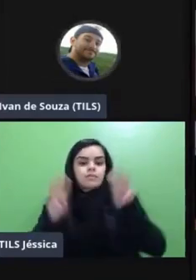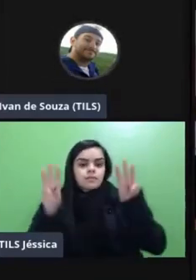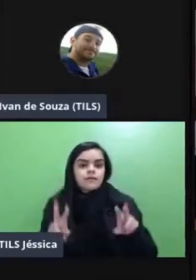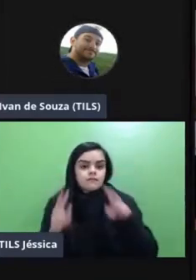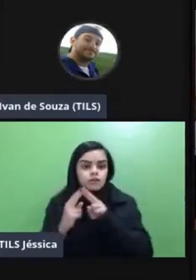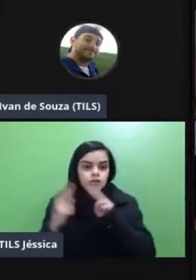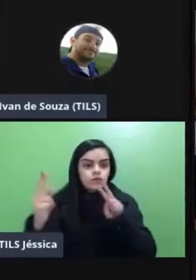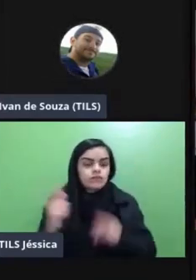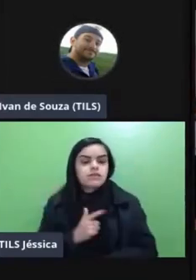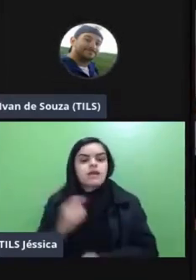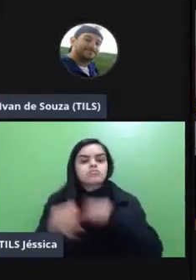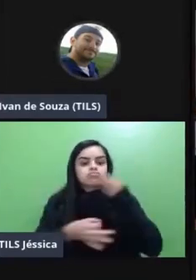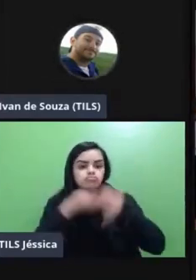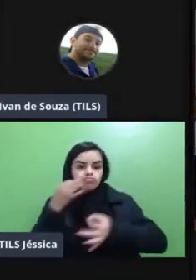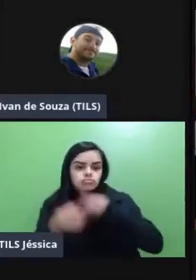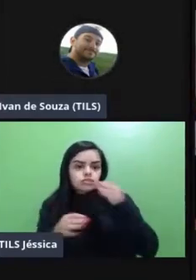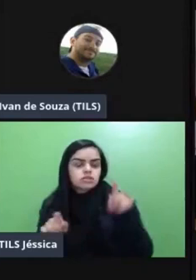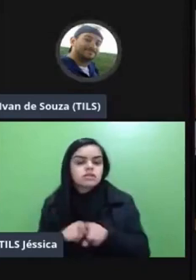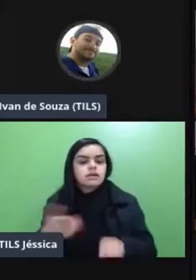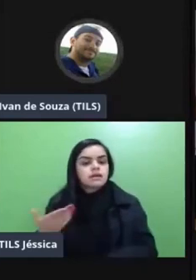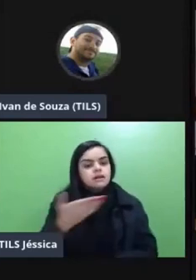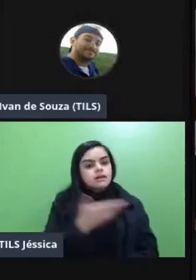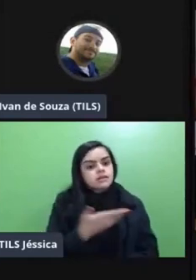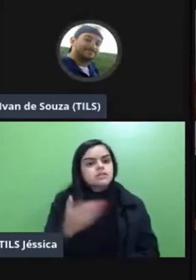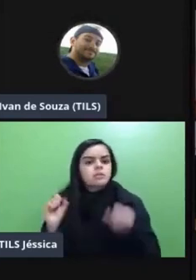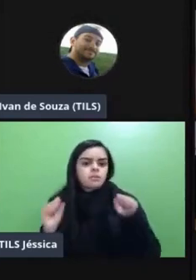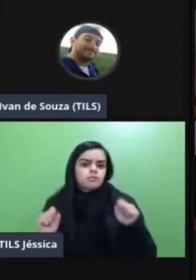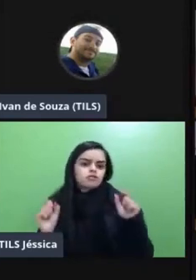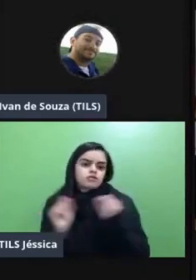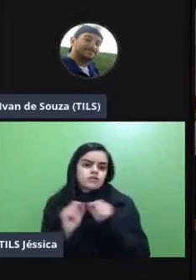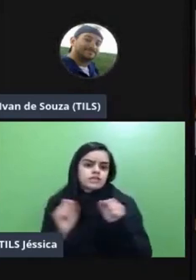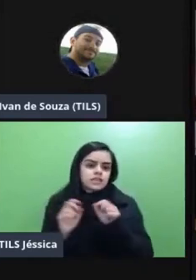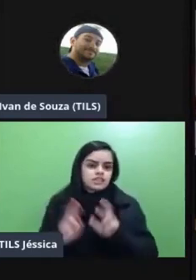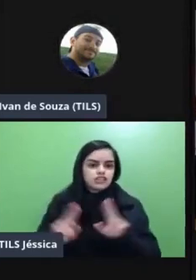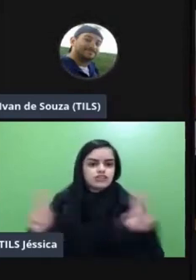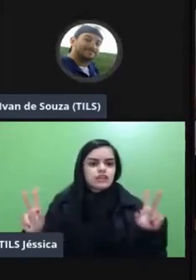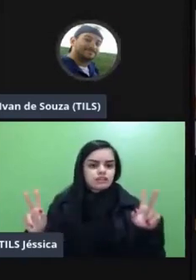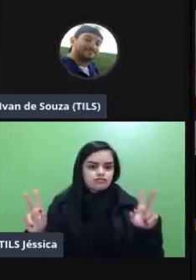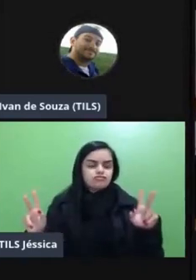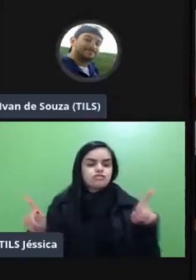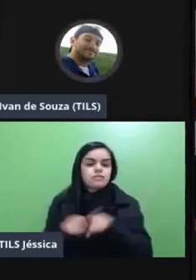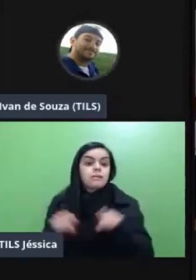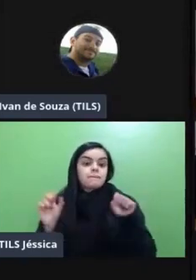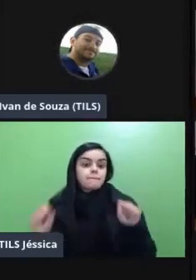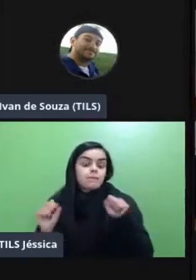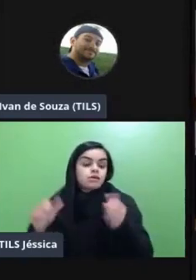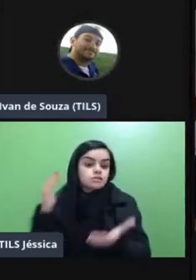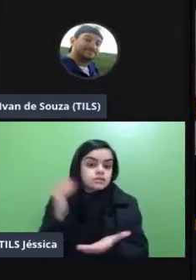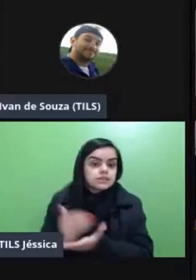estabeleço o critério né desse meu percurso eu posso fazer fazer diferentes movimentos então eu posso iniciar